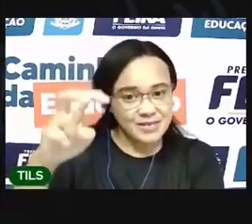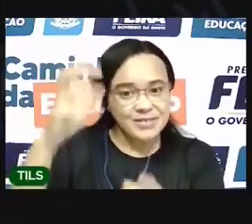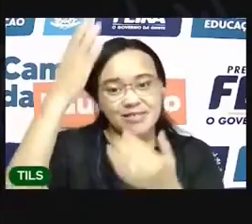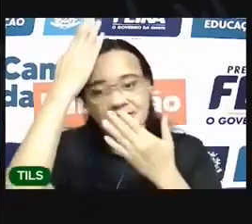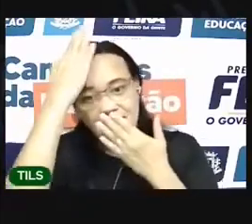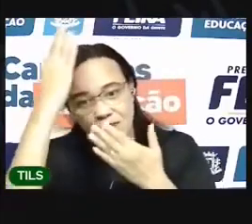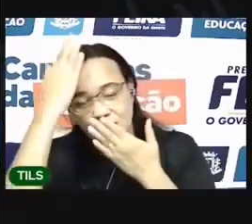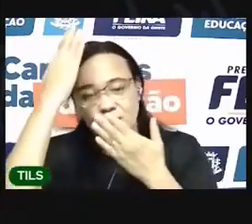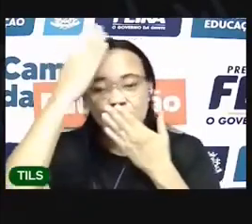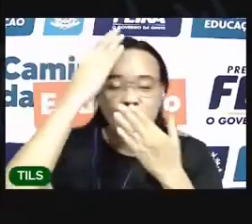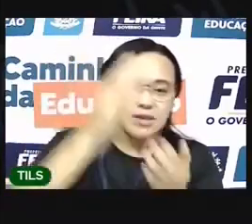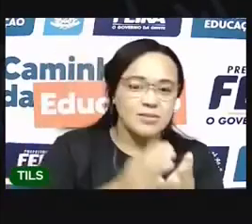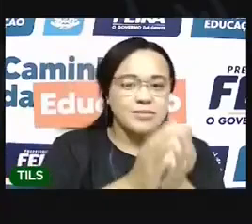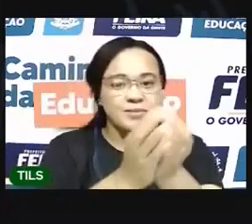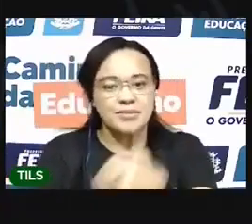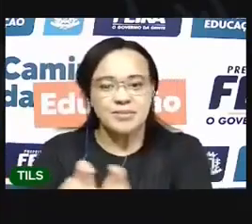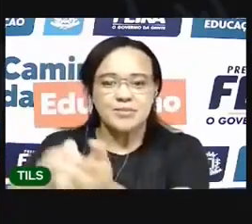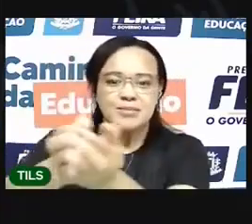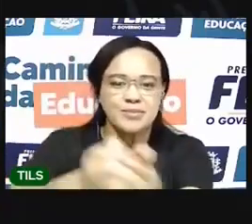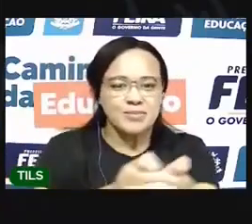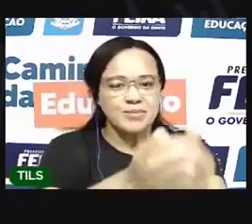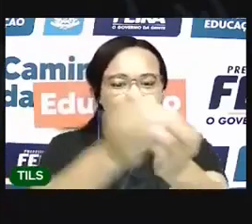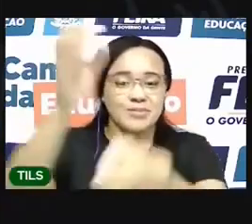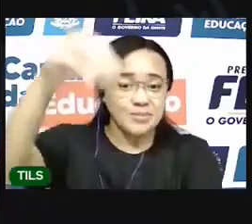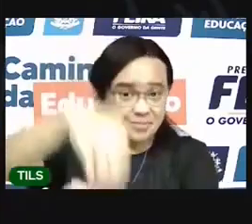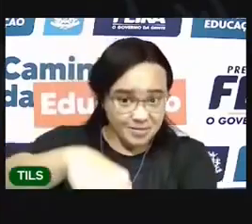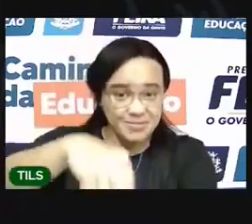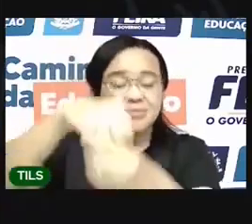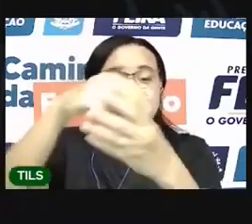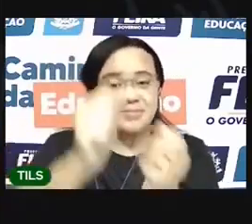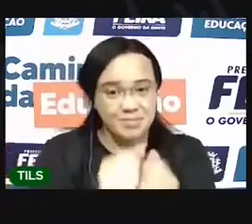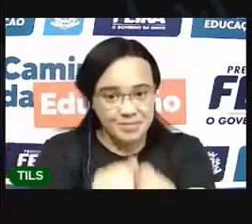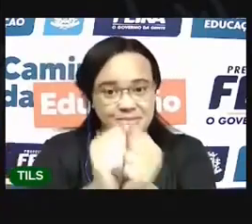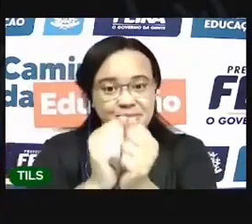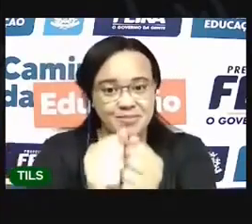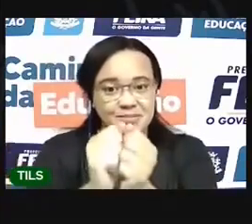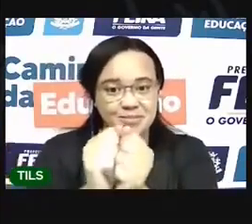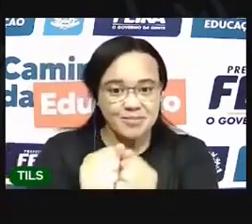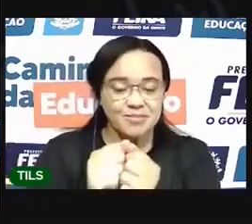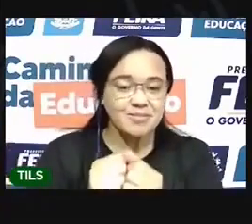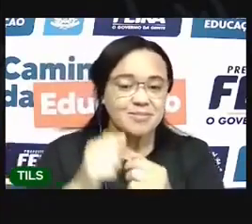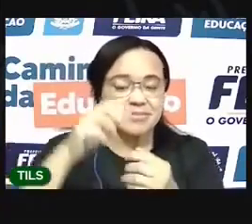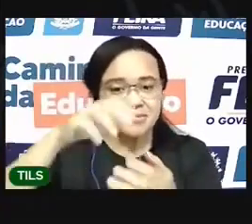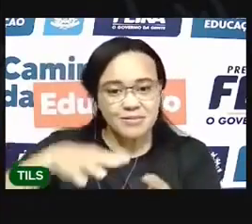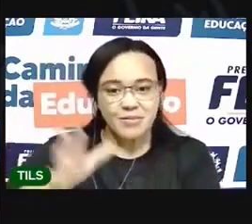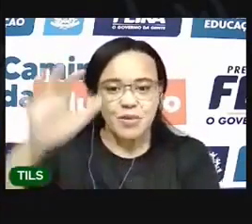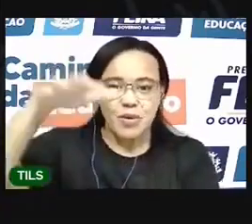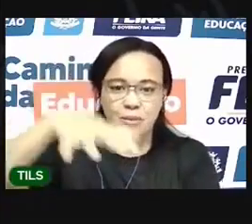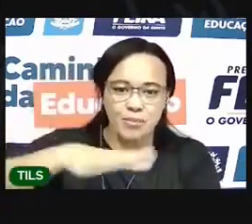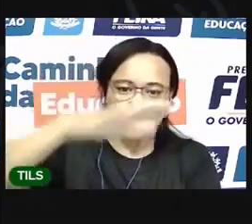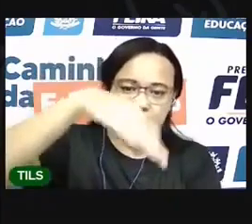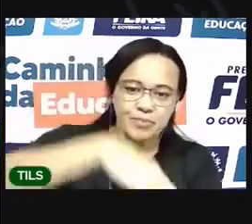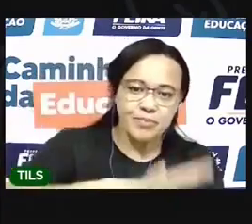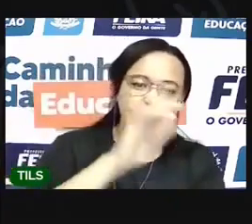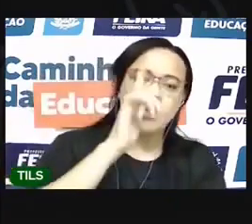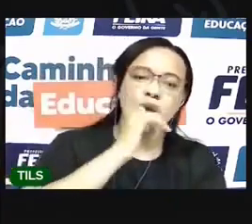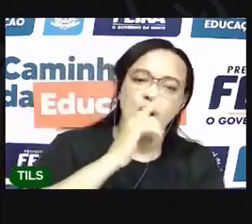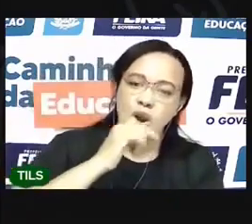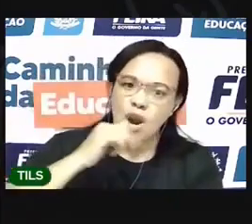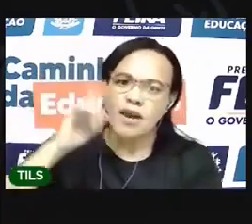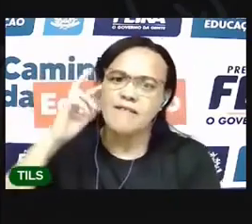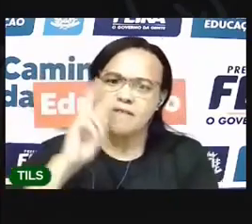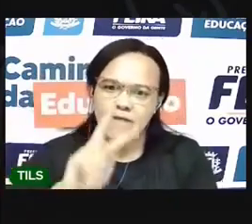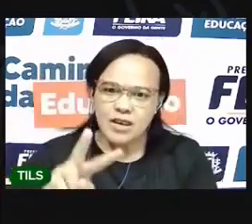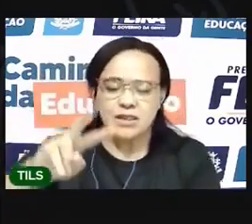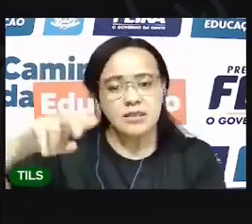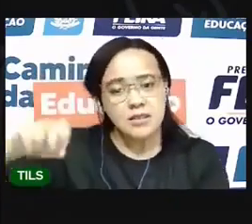índiozinhos Iam no pequeno bote Quando iam pelo rio abaixo Quando o jacaré